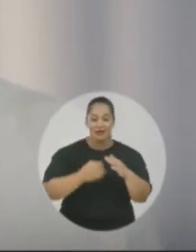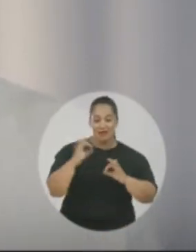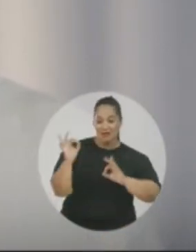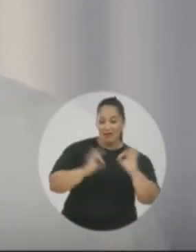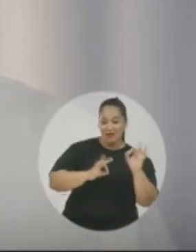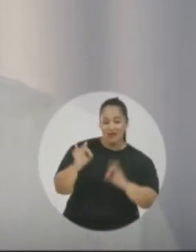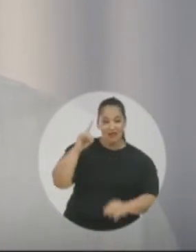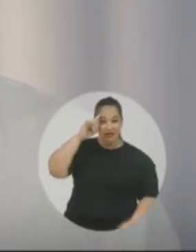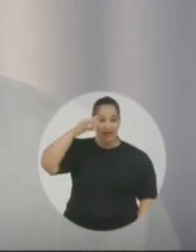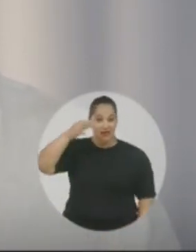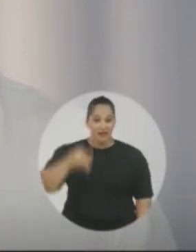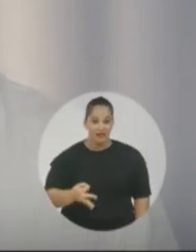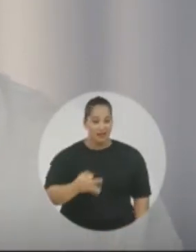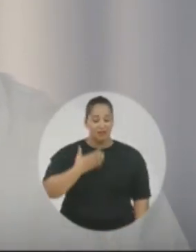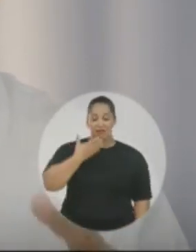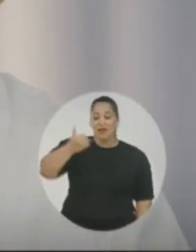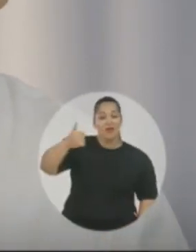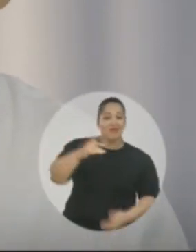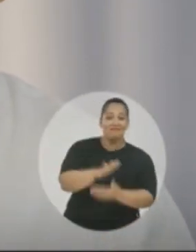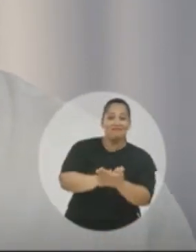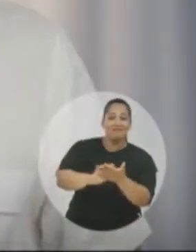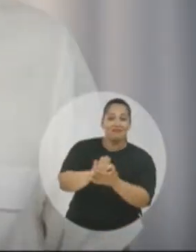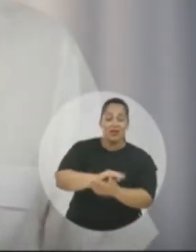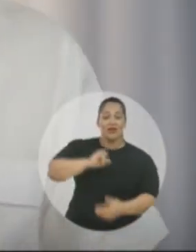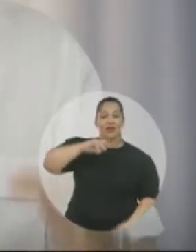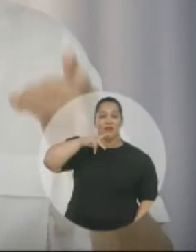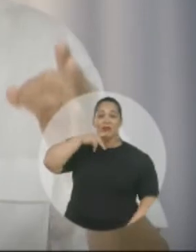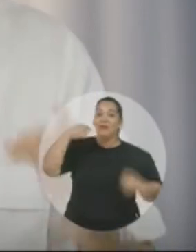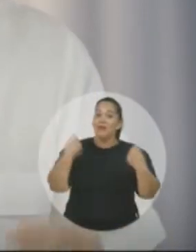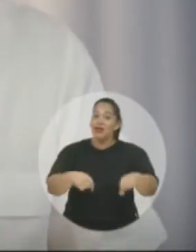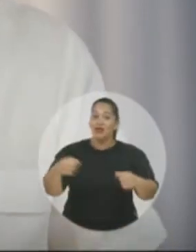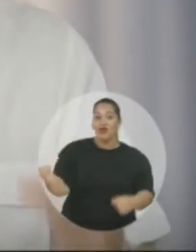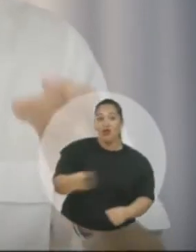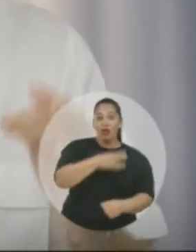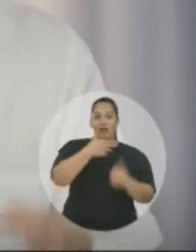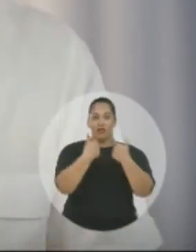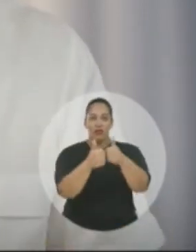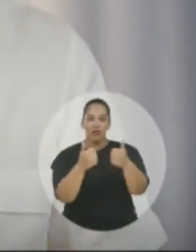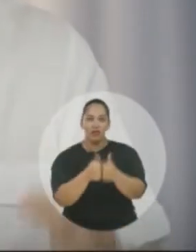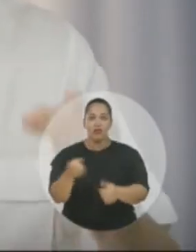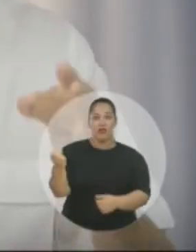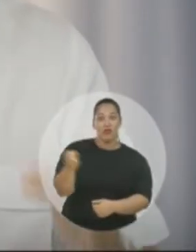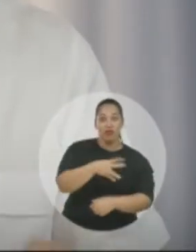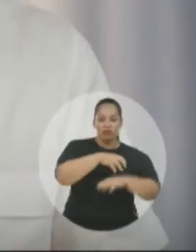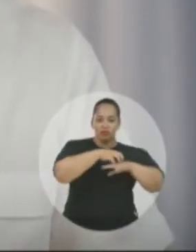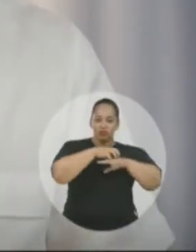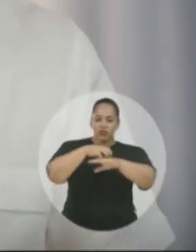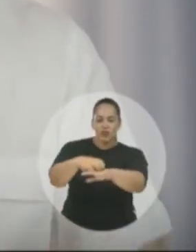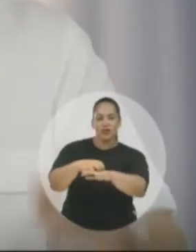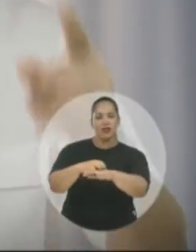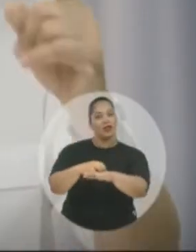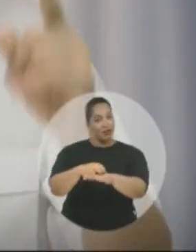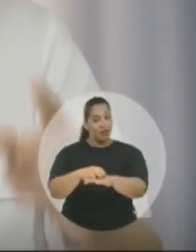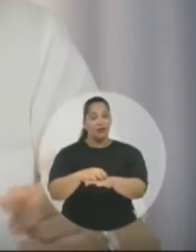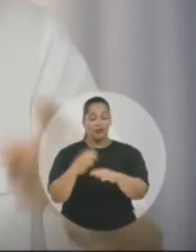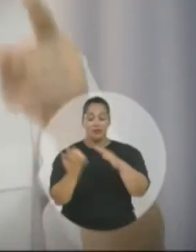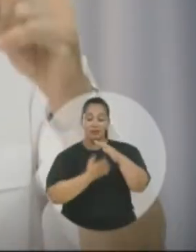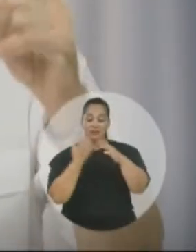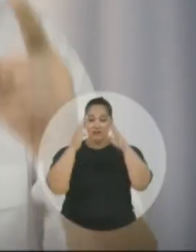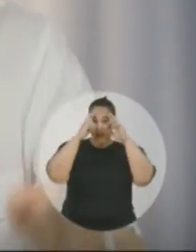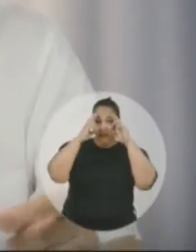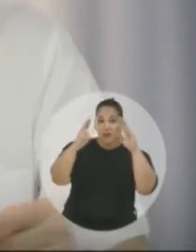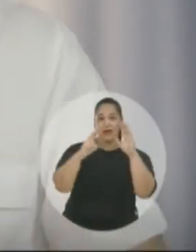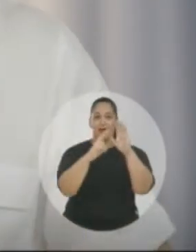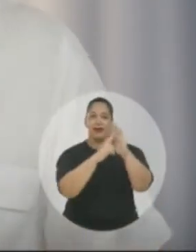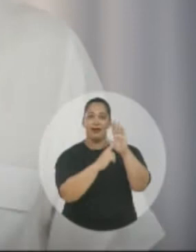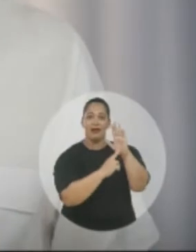empresas mandaram no sistema, ele não melhora. João Pessoa precisa de novos ônibus, novas linhas e empresas que